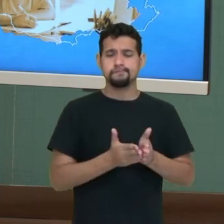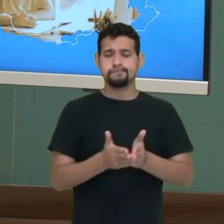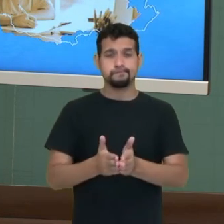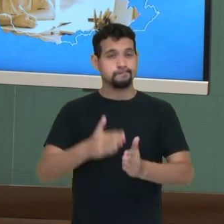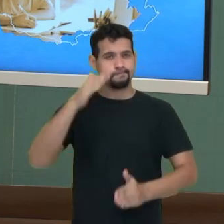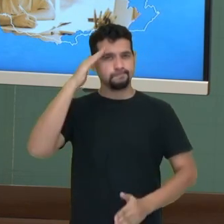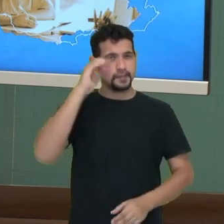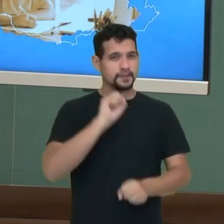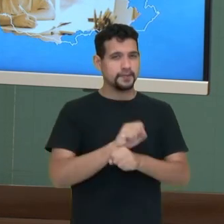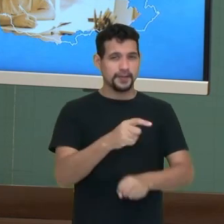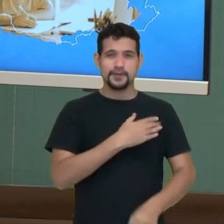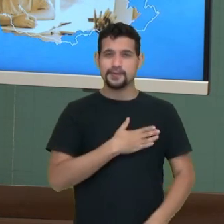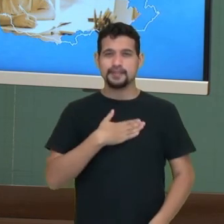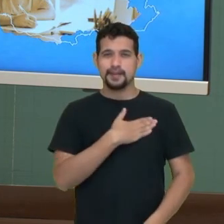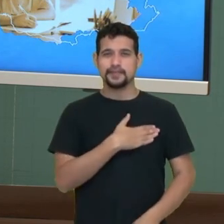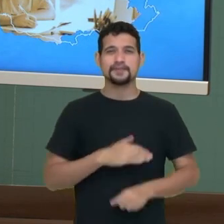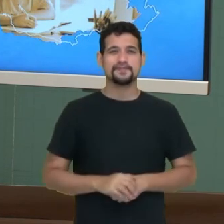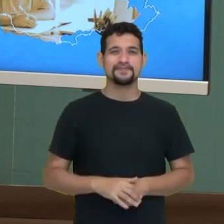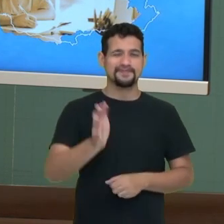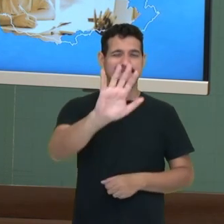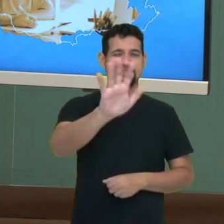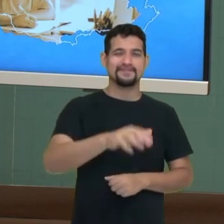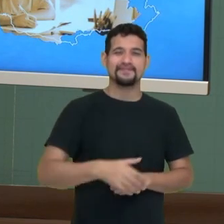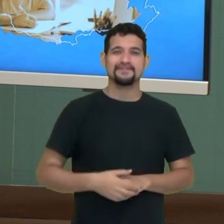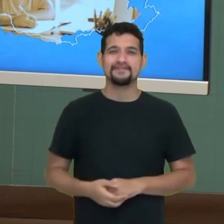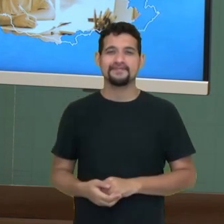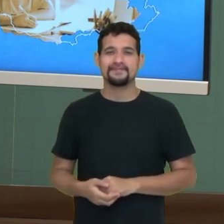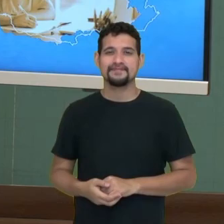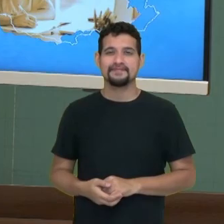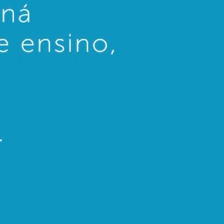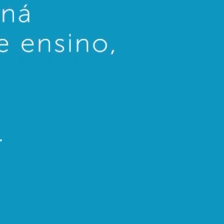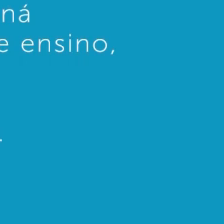Brasil. Espero que vocês tenham gostado. Até breve!